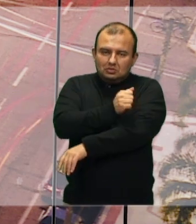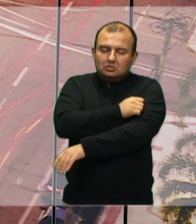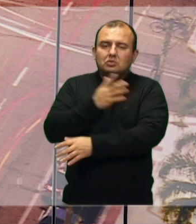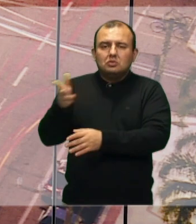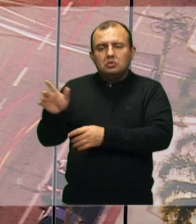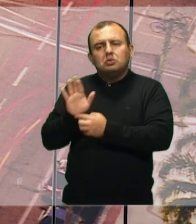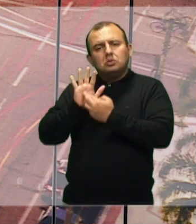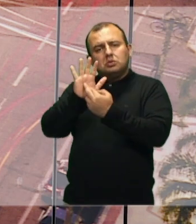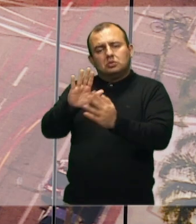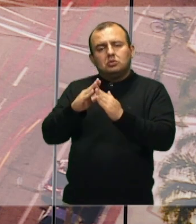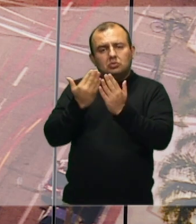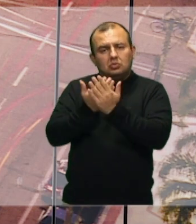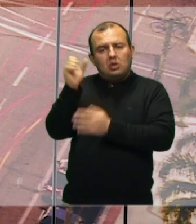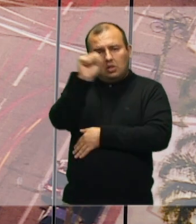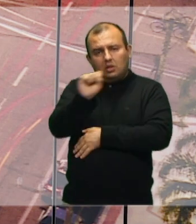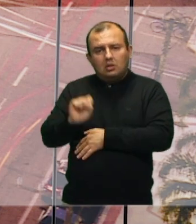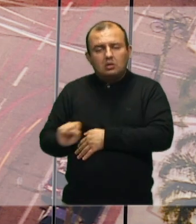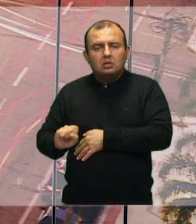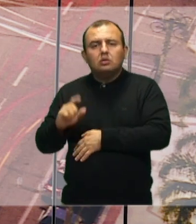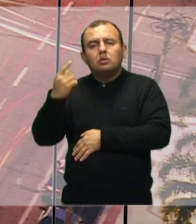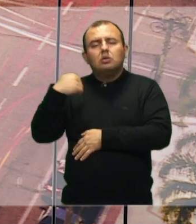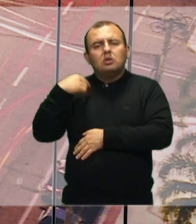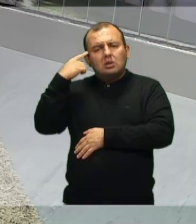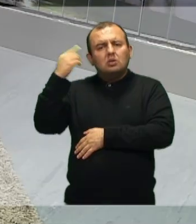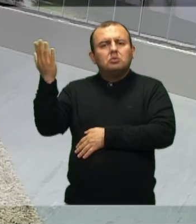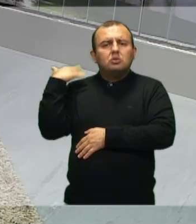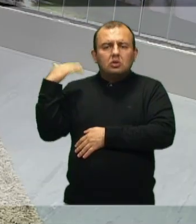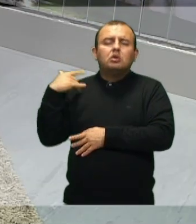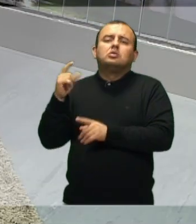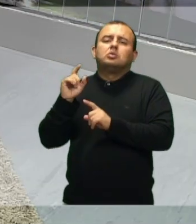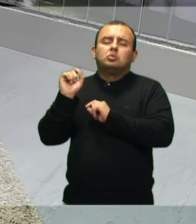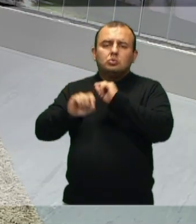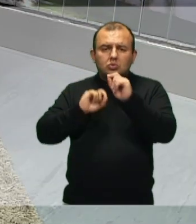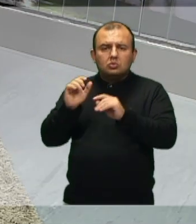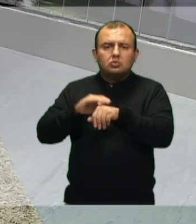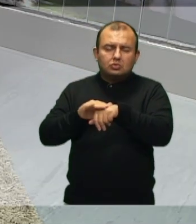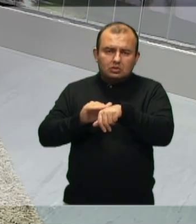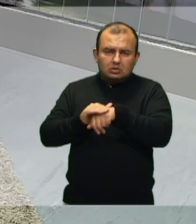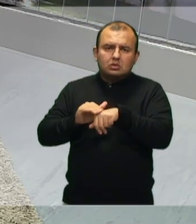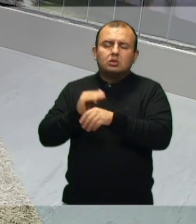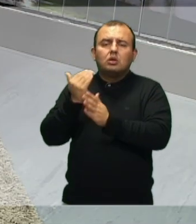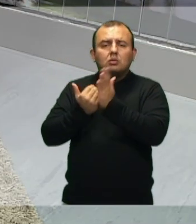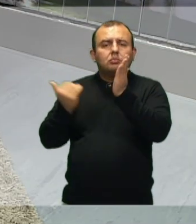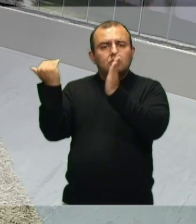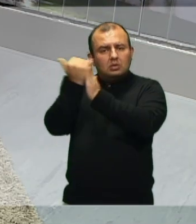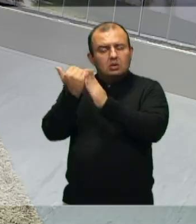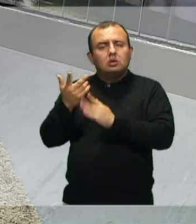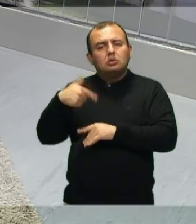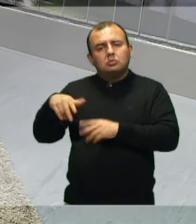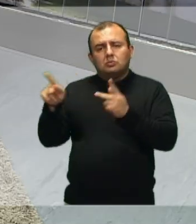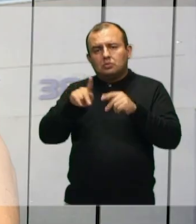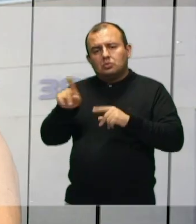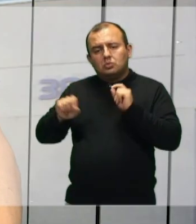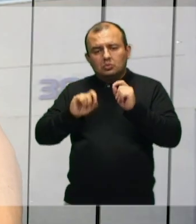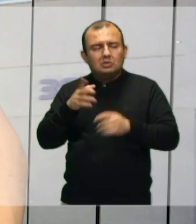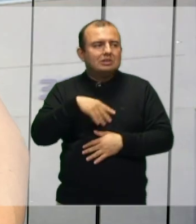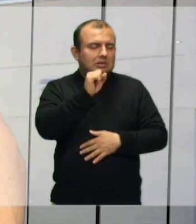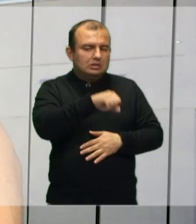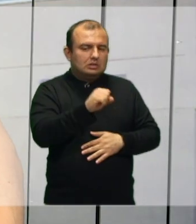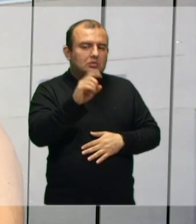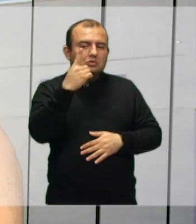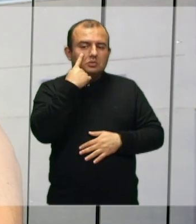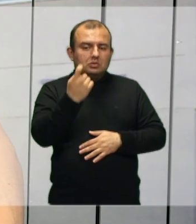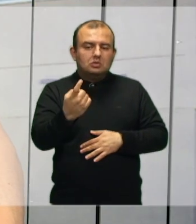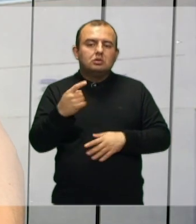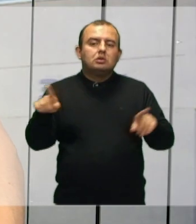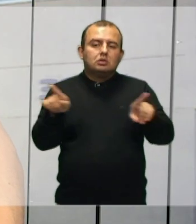um dos representantes do colégio? Você lembra o que foi conversado com os demais colegas, com os professores? Sim, foi muito